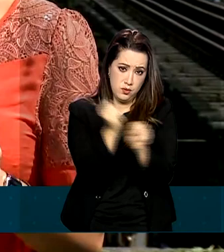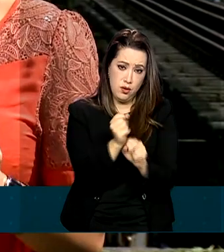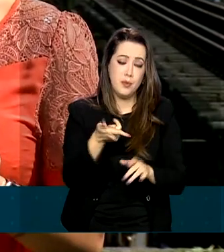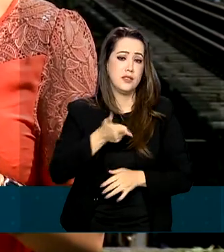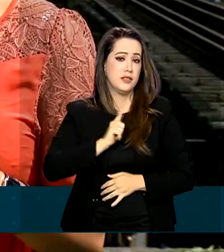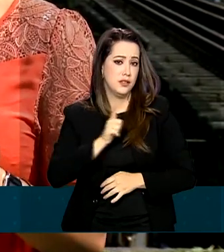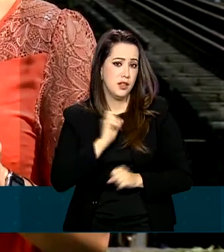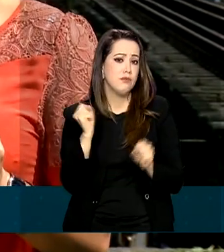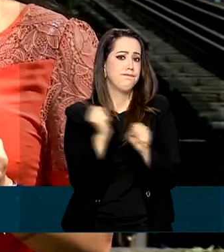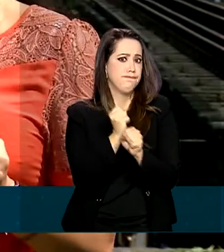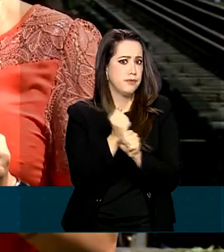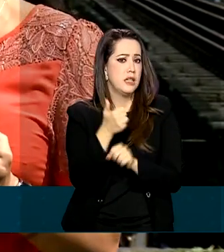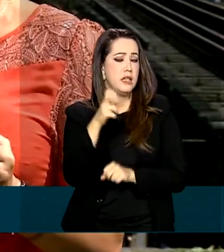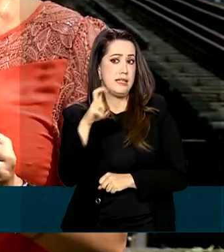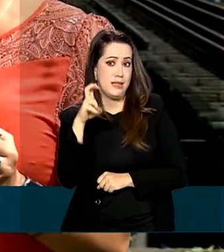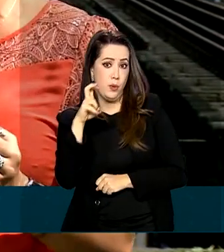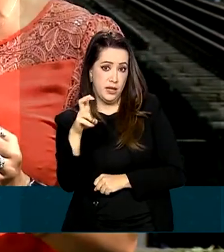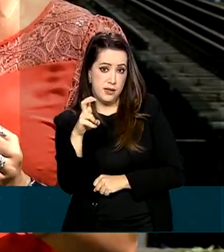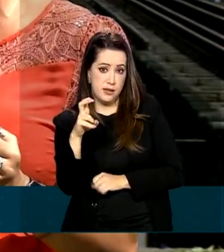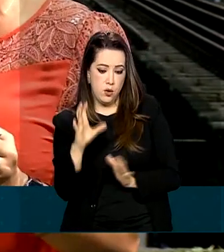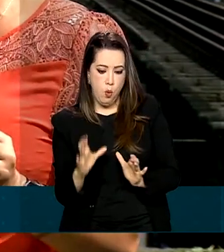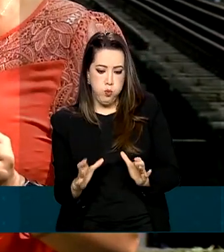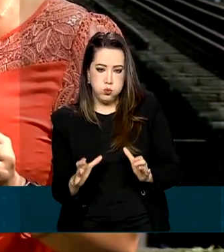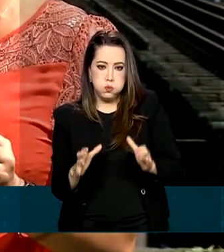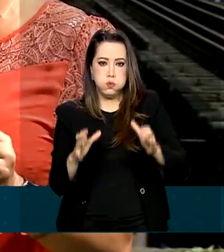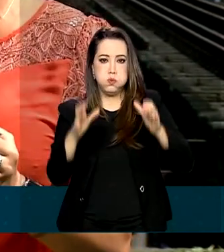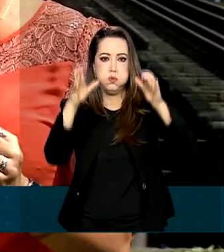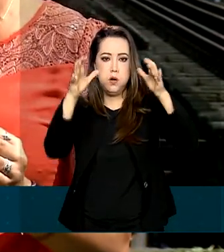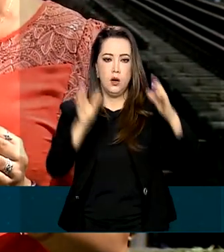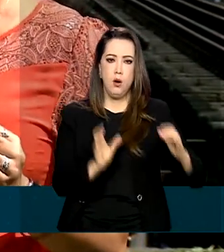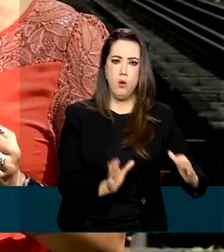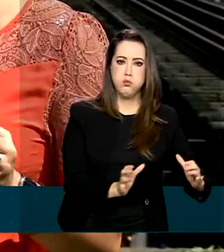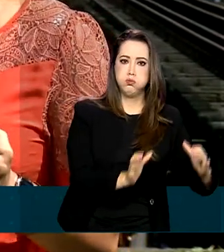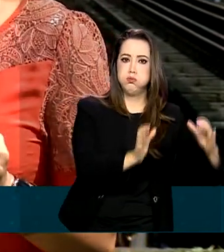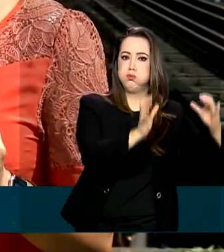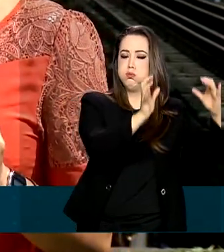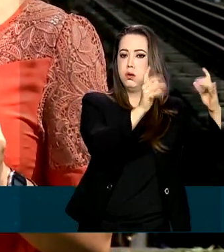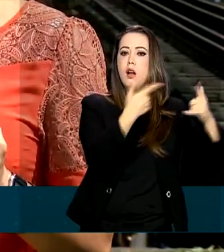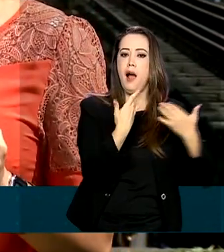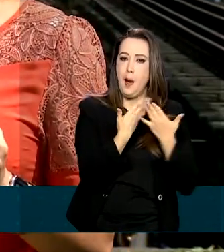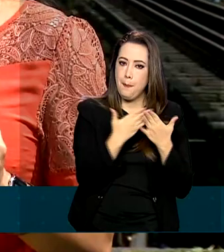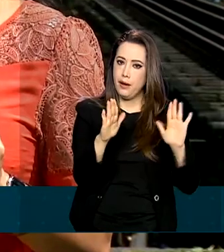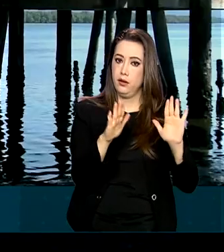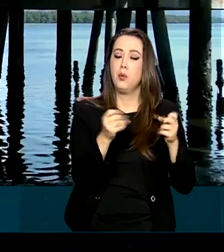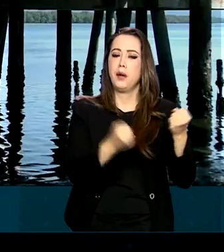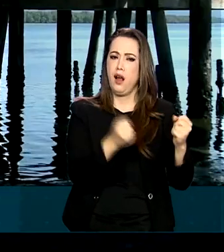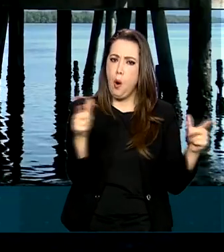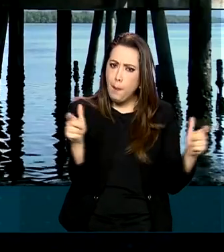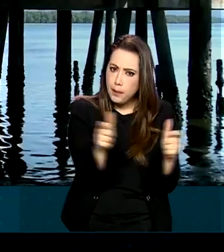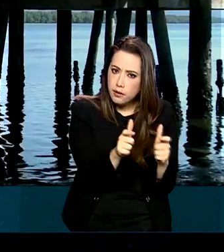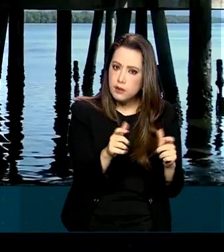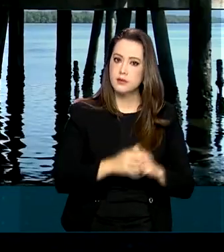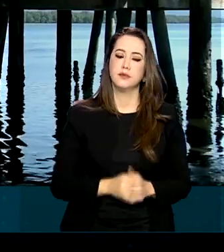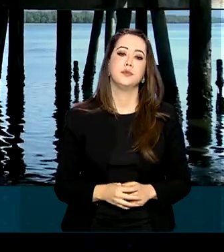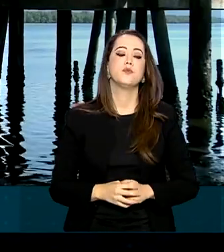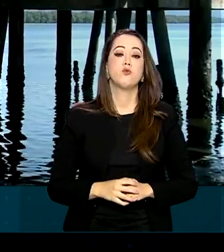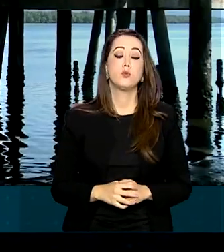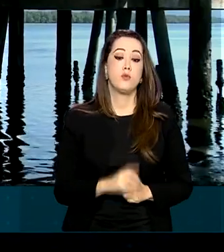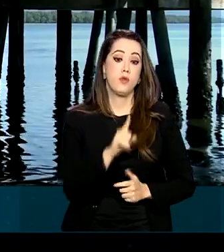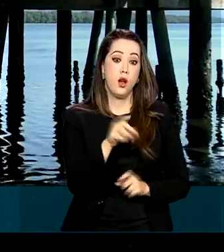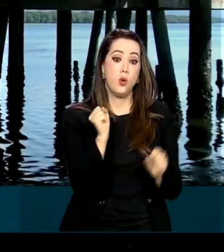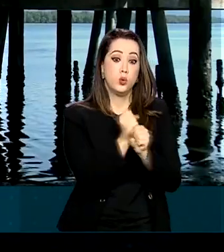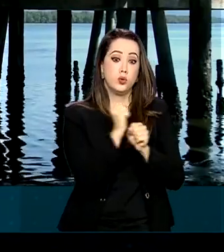reforma de 55 pilastras, o trânsito na ponte foi reaberto para veículos leves. A reconstrução da